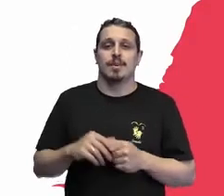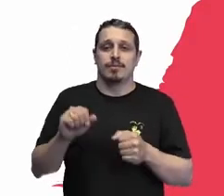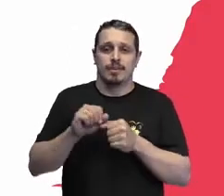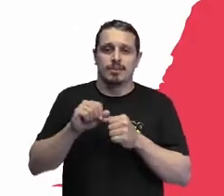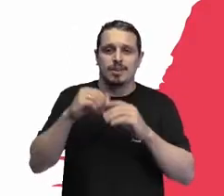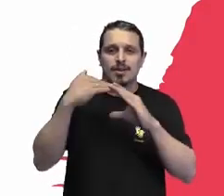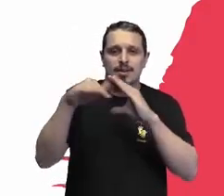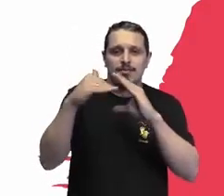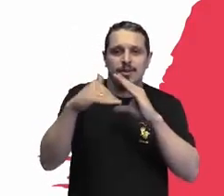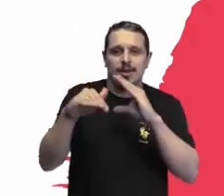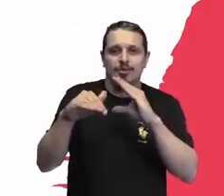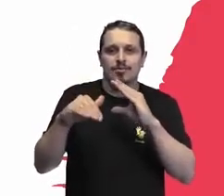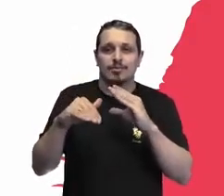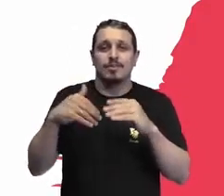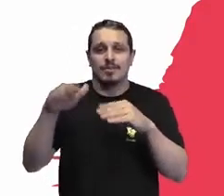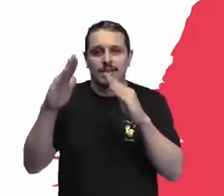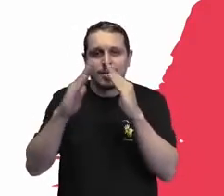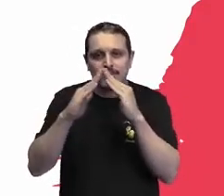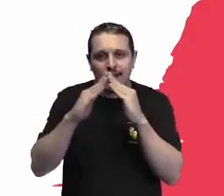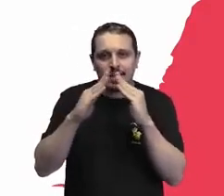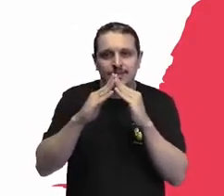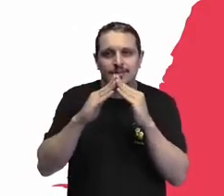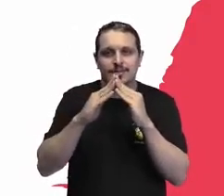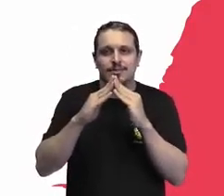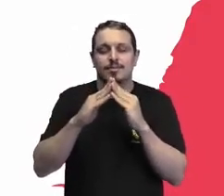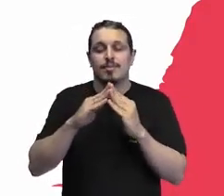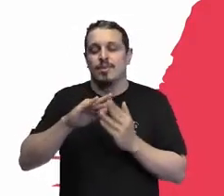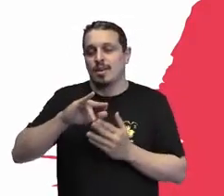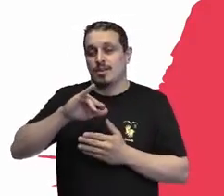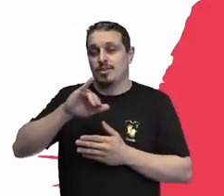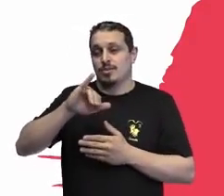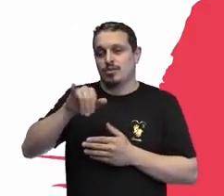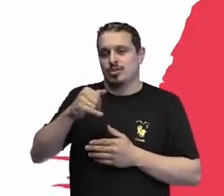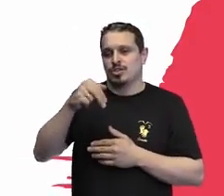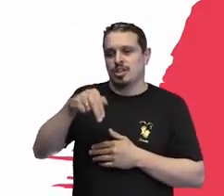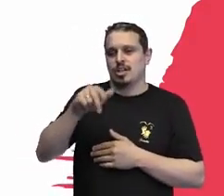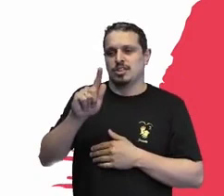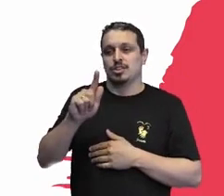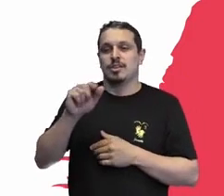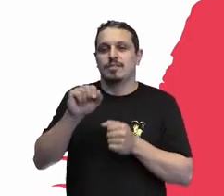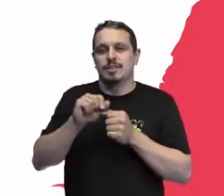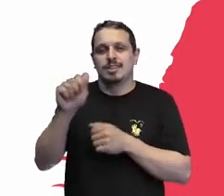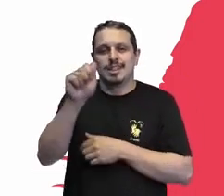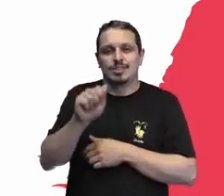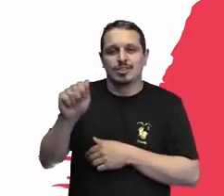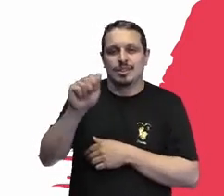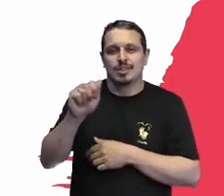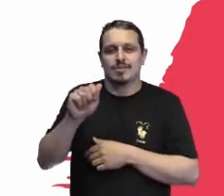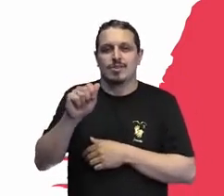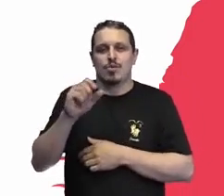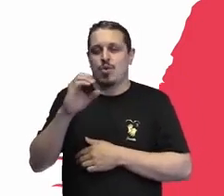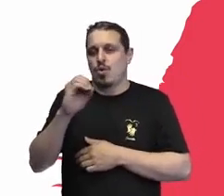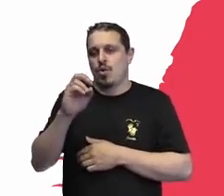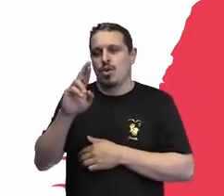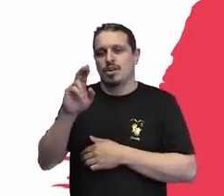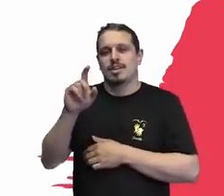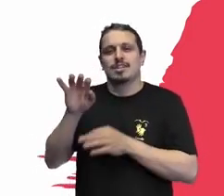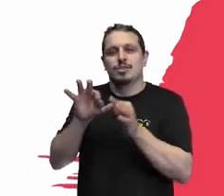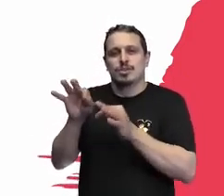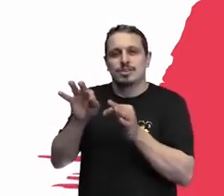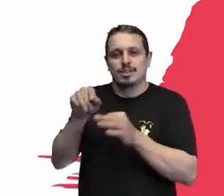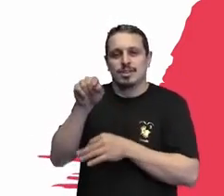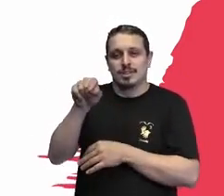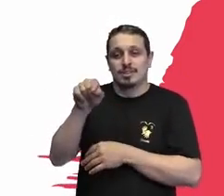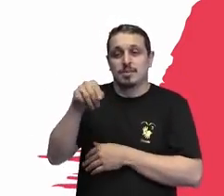moradiainstitutojng.org.br, essas inscrições estarão abertas, eu acredito que a partir da primeira ou segunda semana